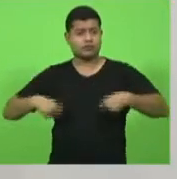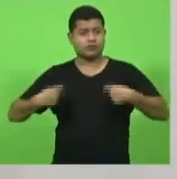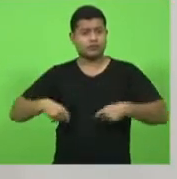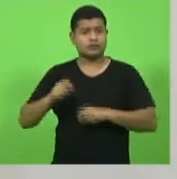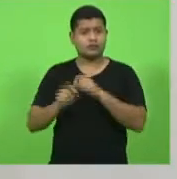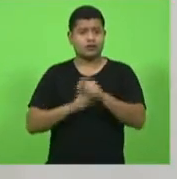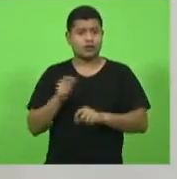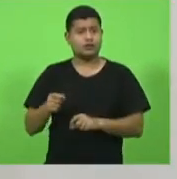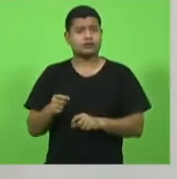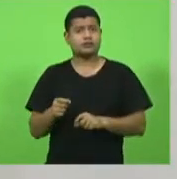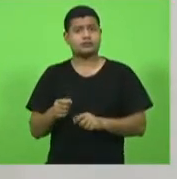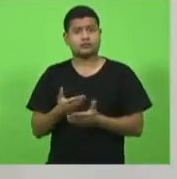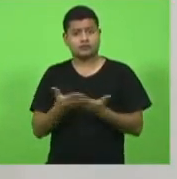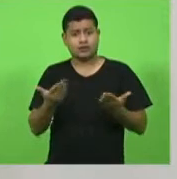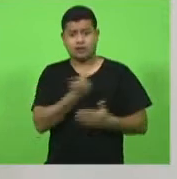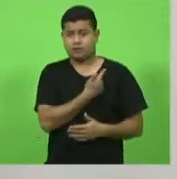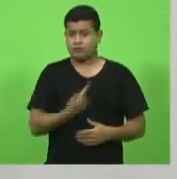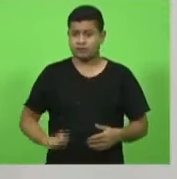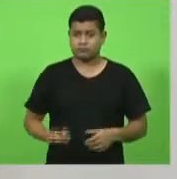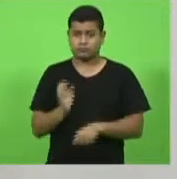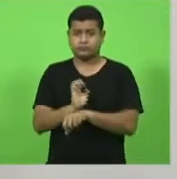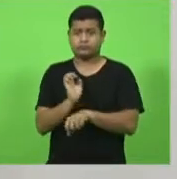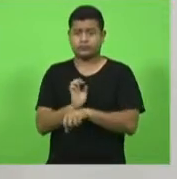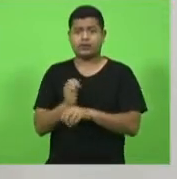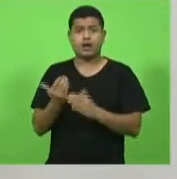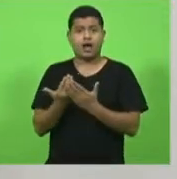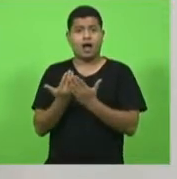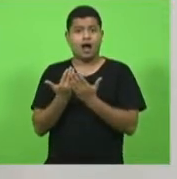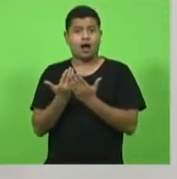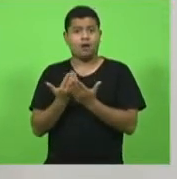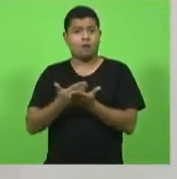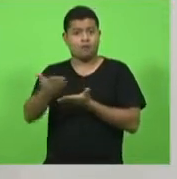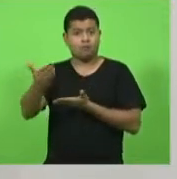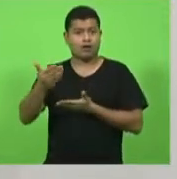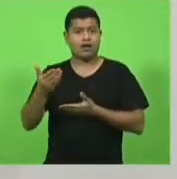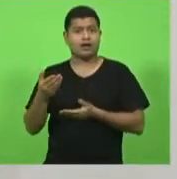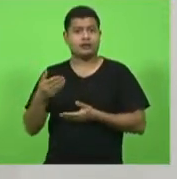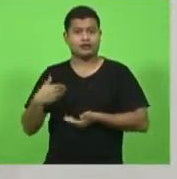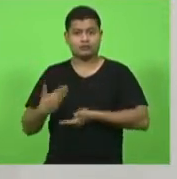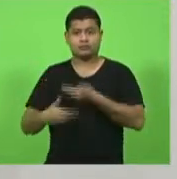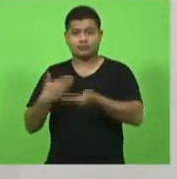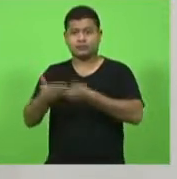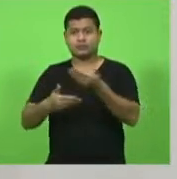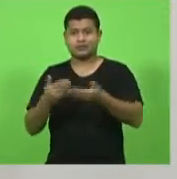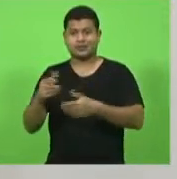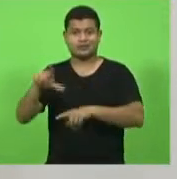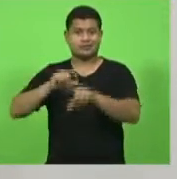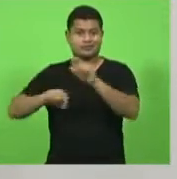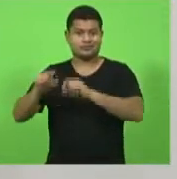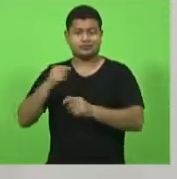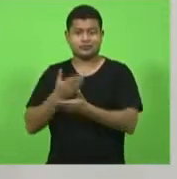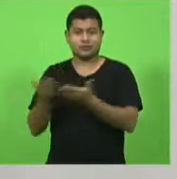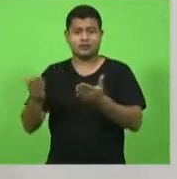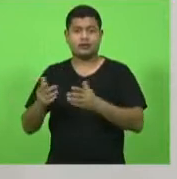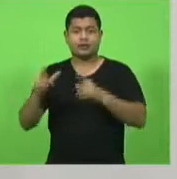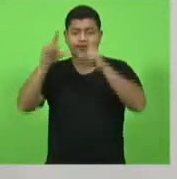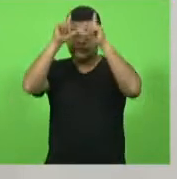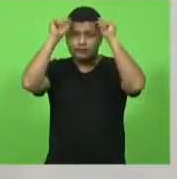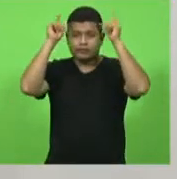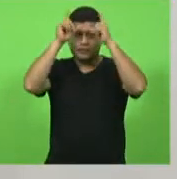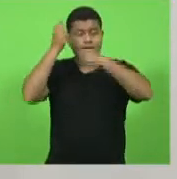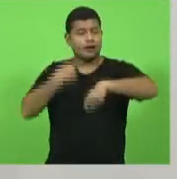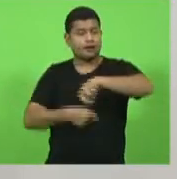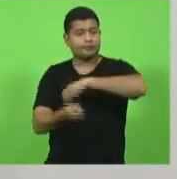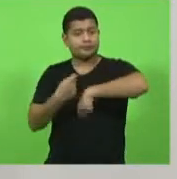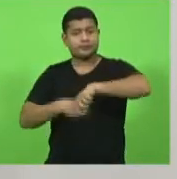efetividade que abra os processos para os outros profissionais da área administrativa da área da enfermagem para que a possa